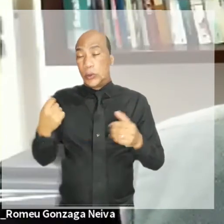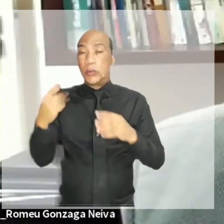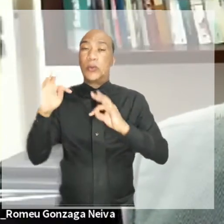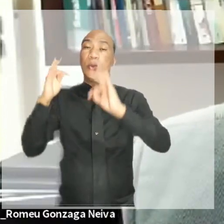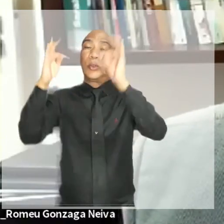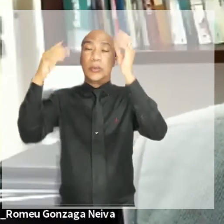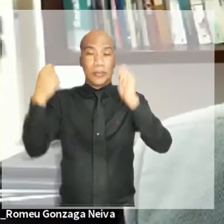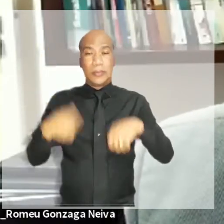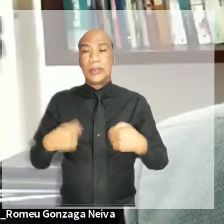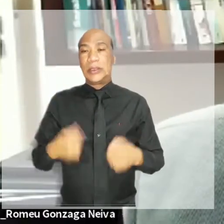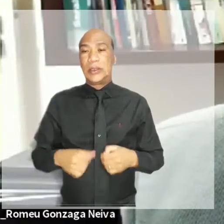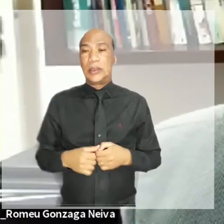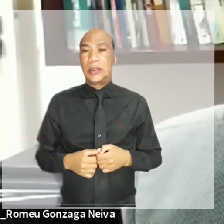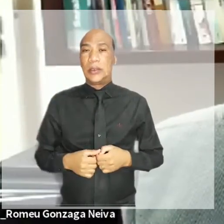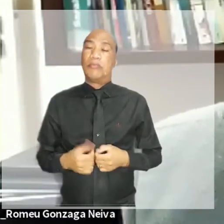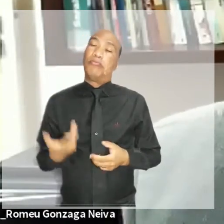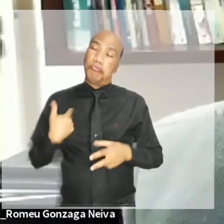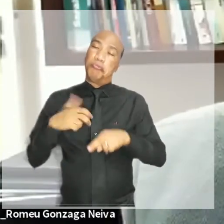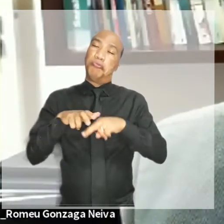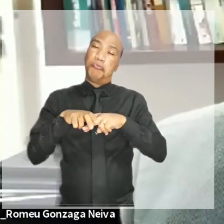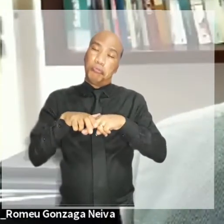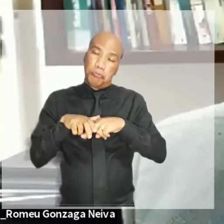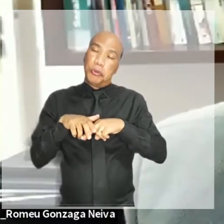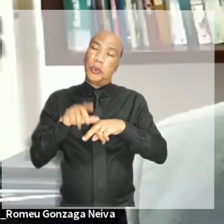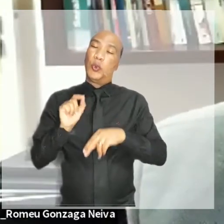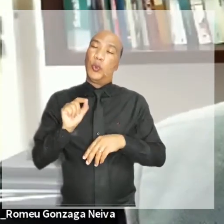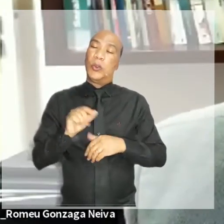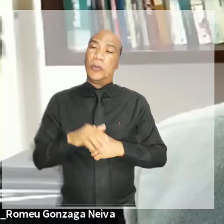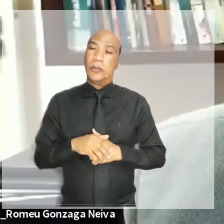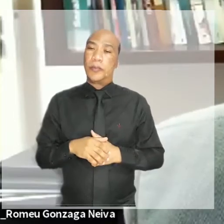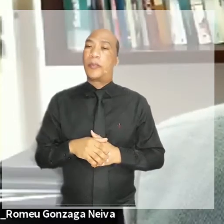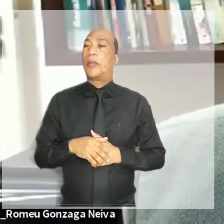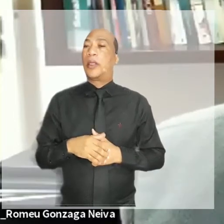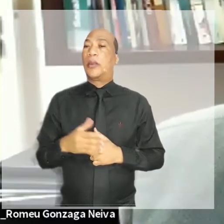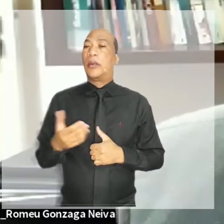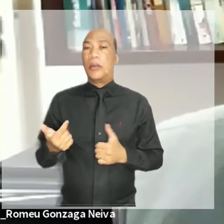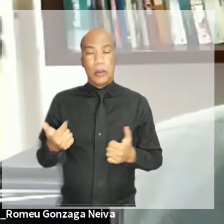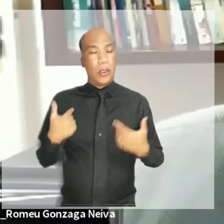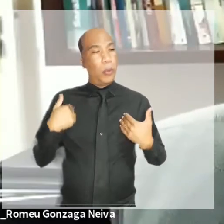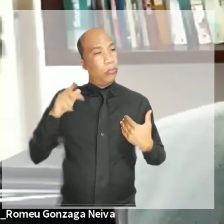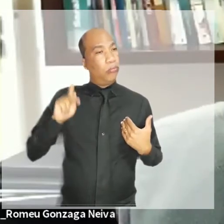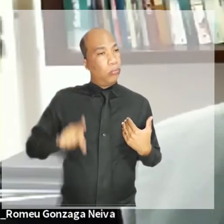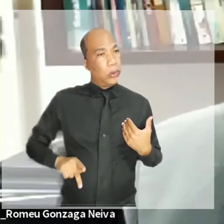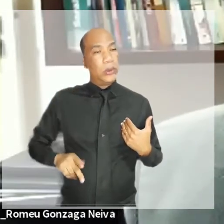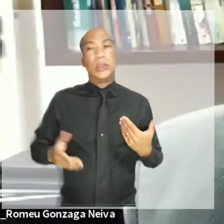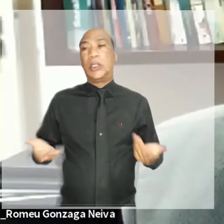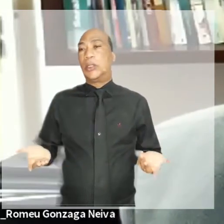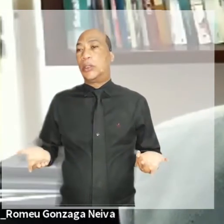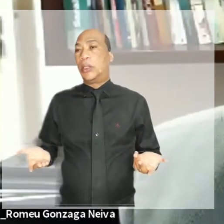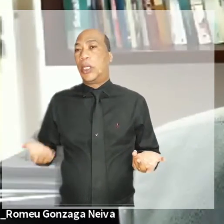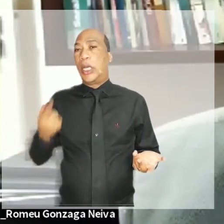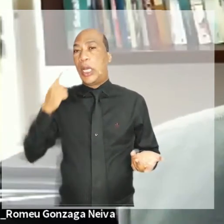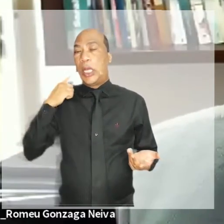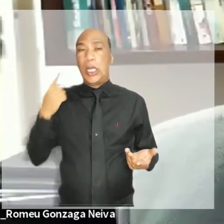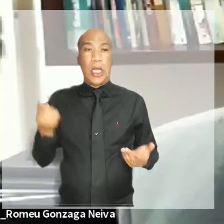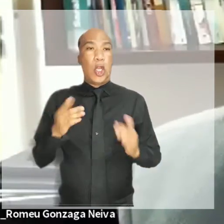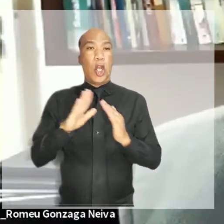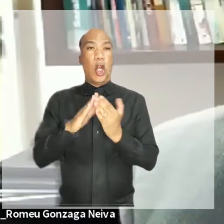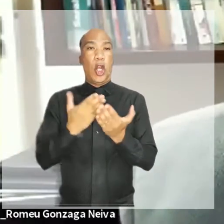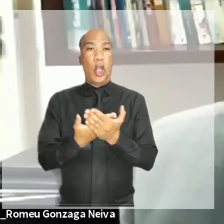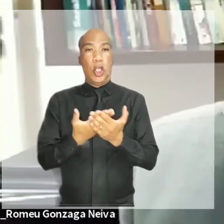eu me congratulo como presidente com a Escola de Formação